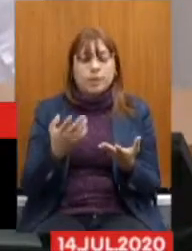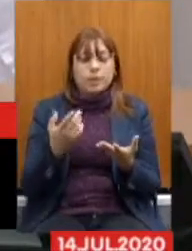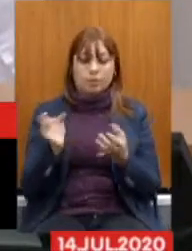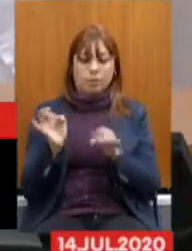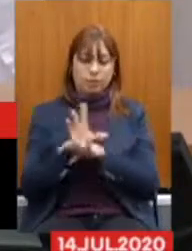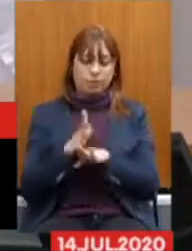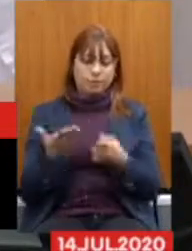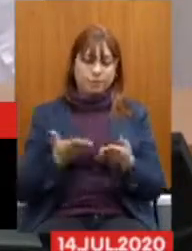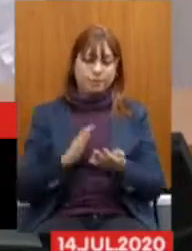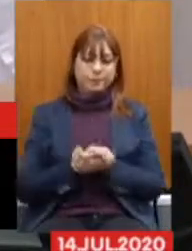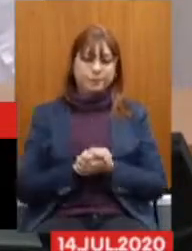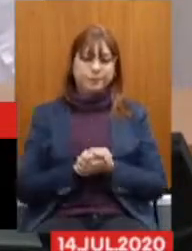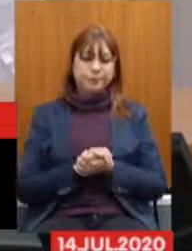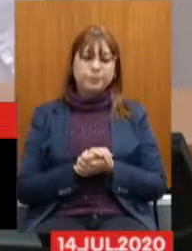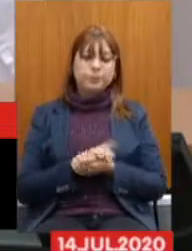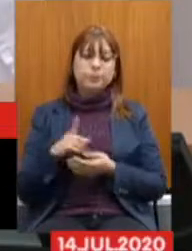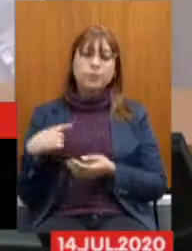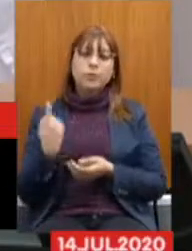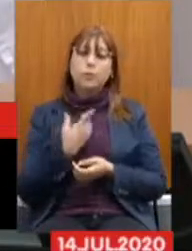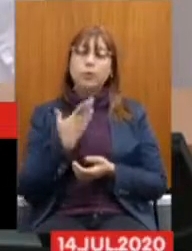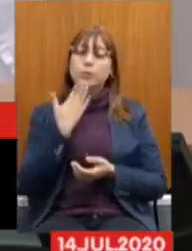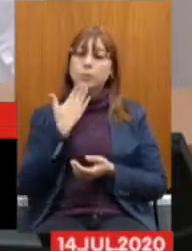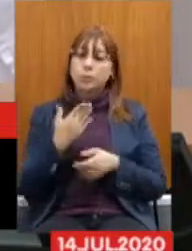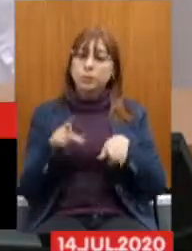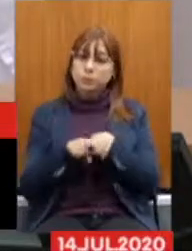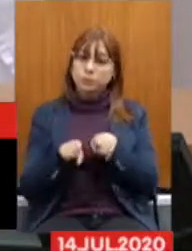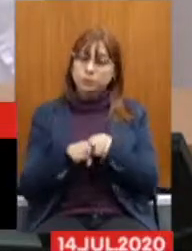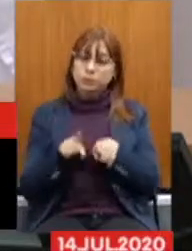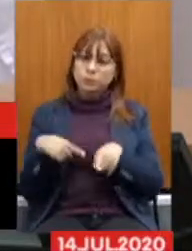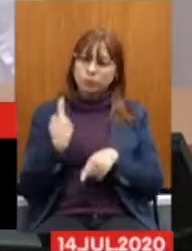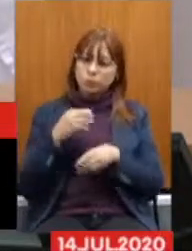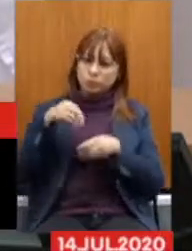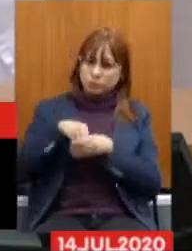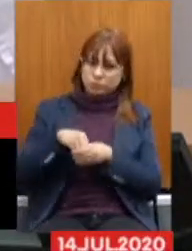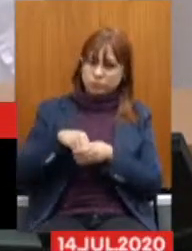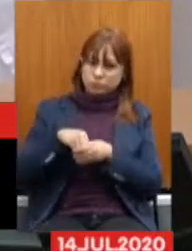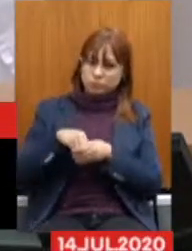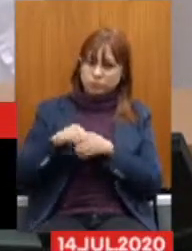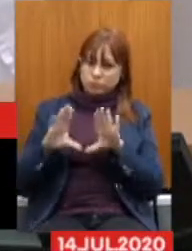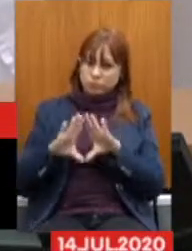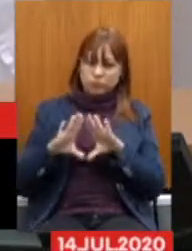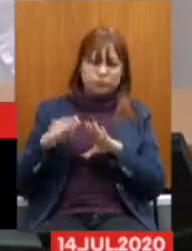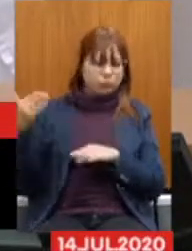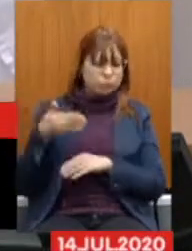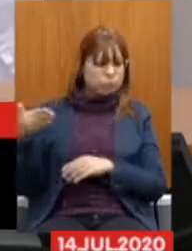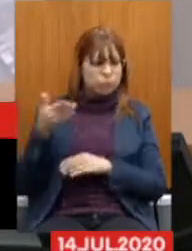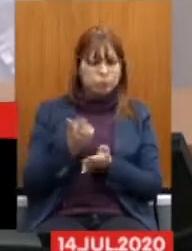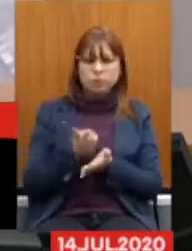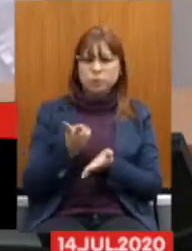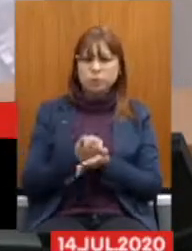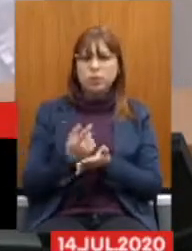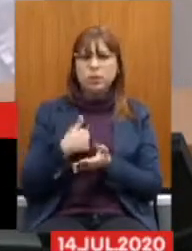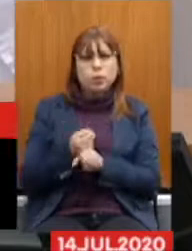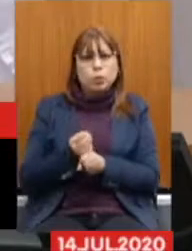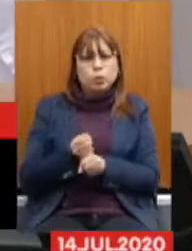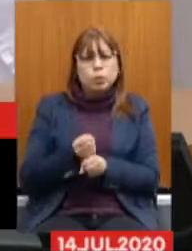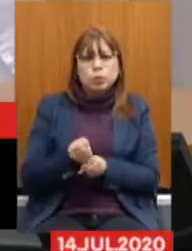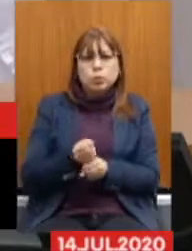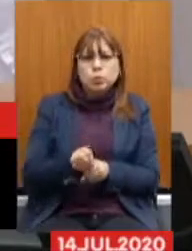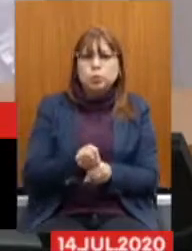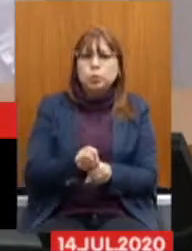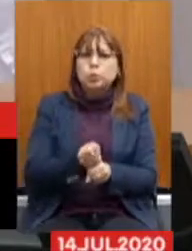A gente pede O que a gente sempre conquistou Que a gente está aqui Nessa casa legislativa Há muitos anos Nós nunca passamos Eu estou aqui há muitos anos